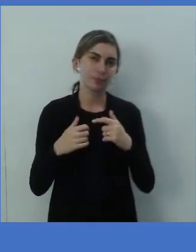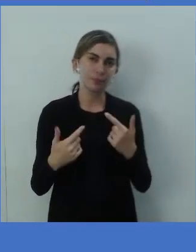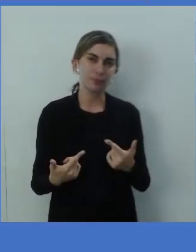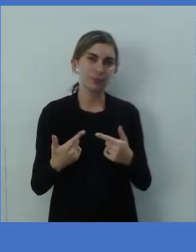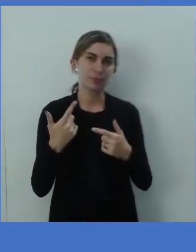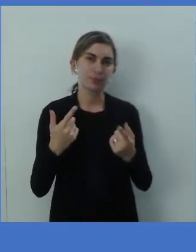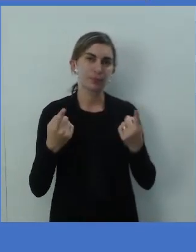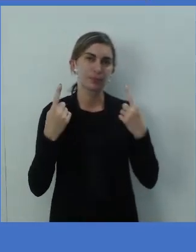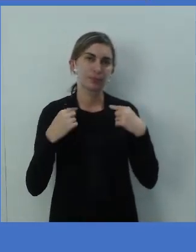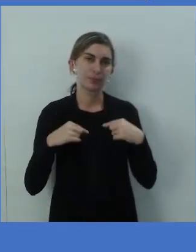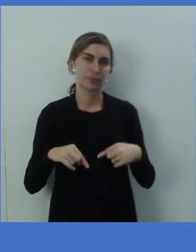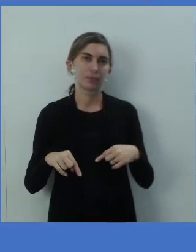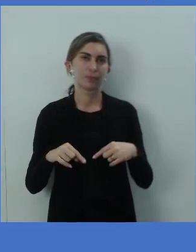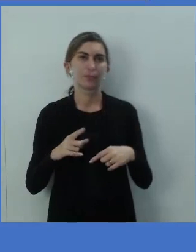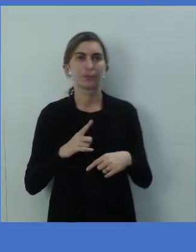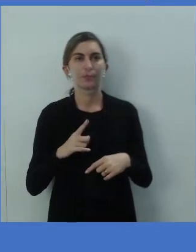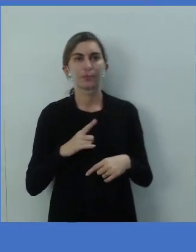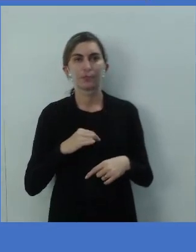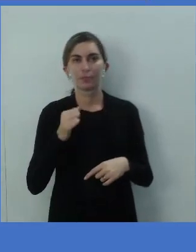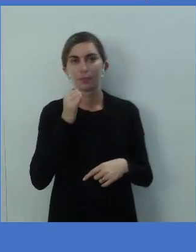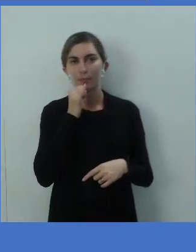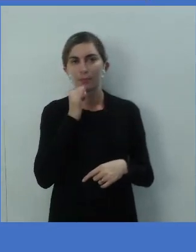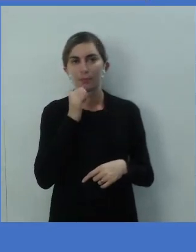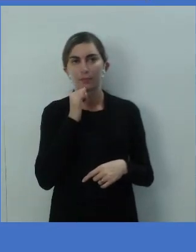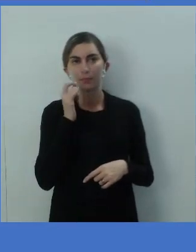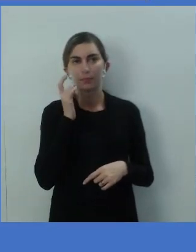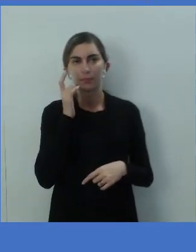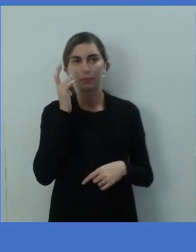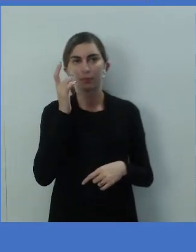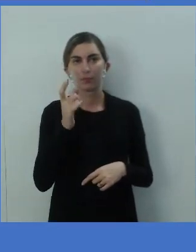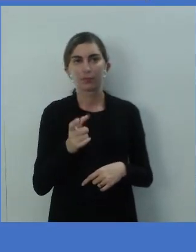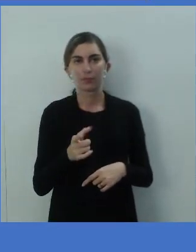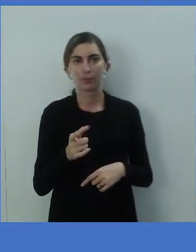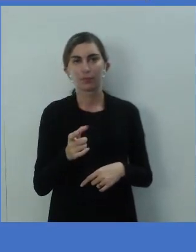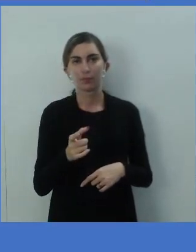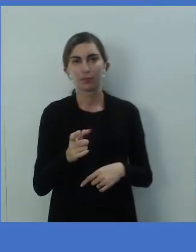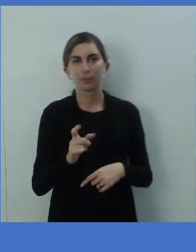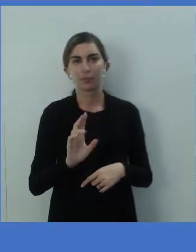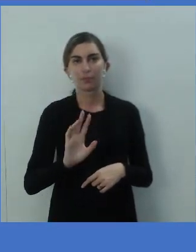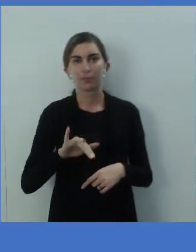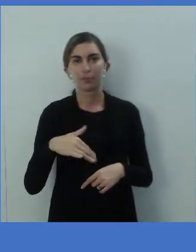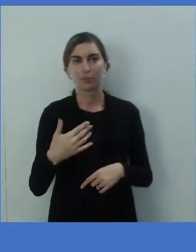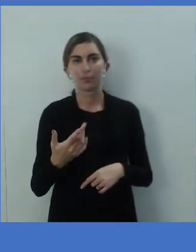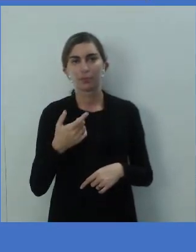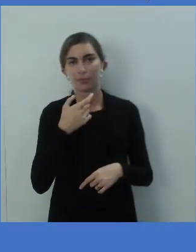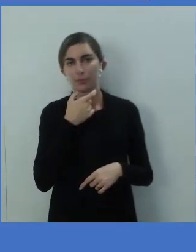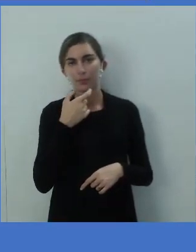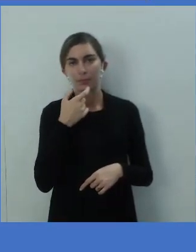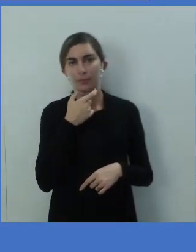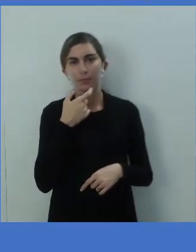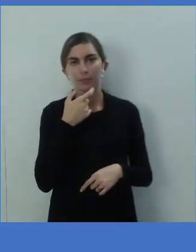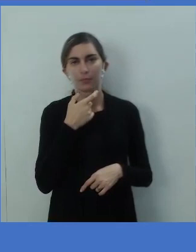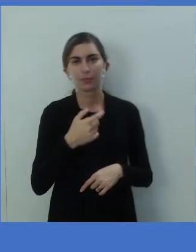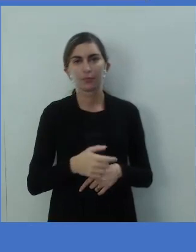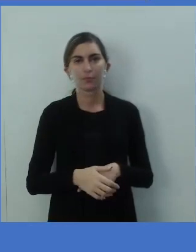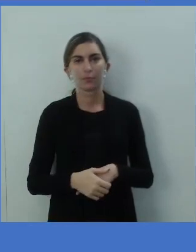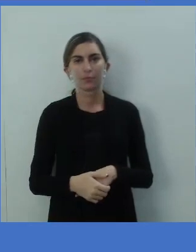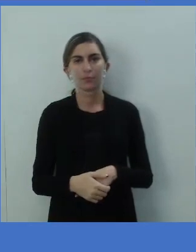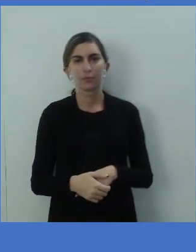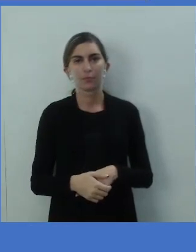abaixo, a gente tem um exemplo que é bem interessante, né? A law of crime could be prevented.